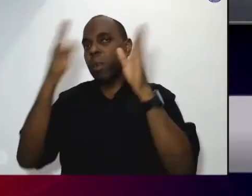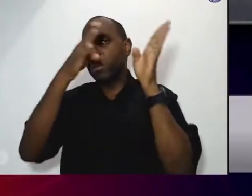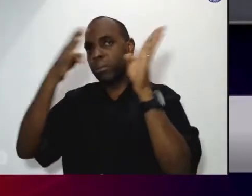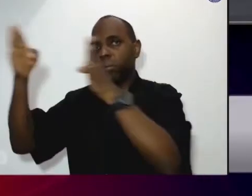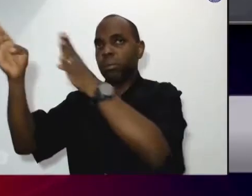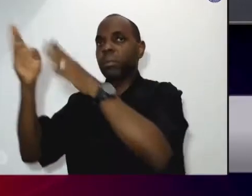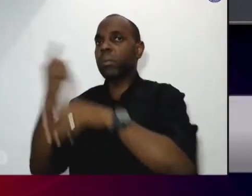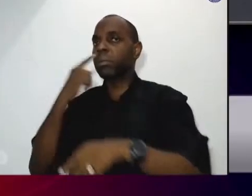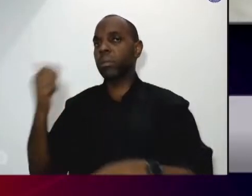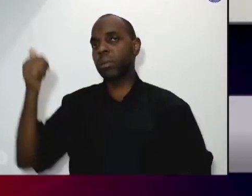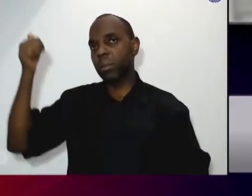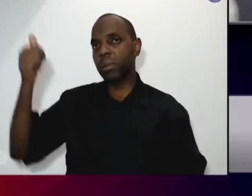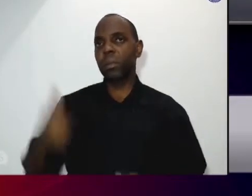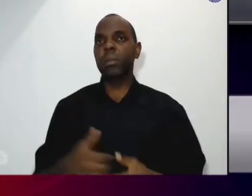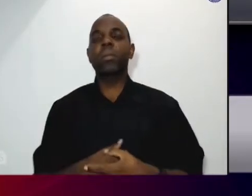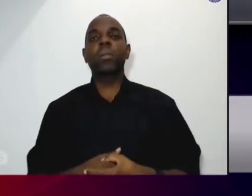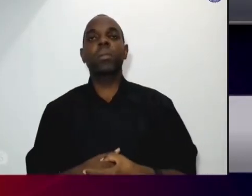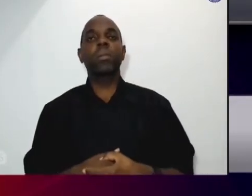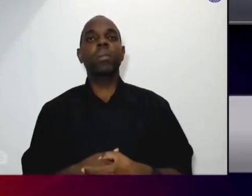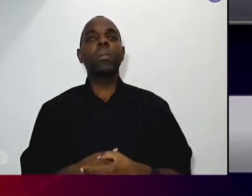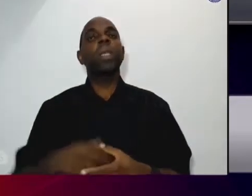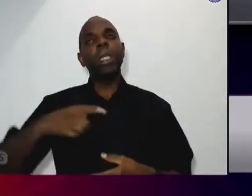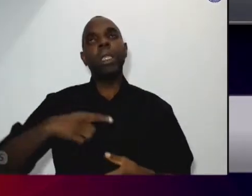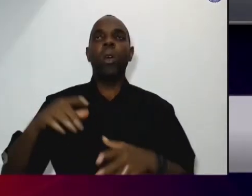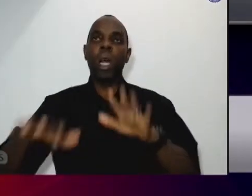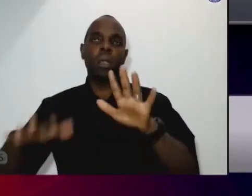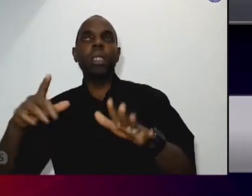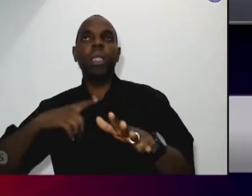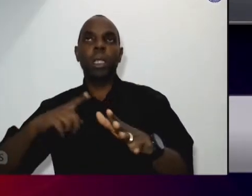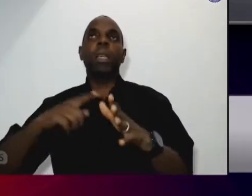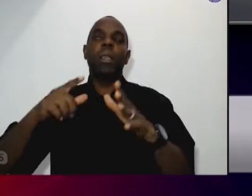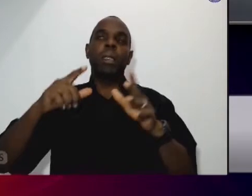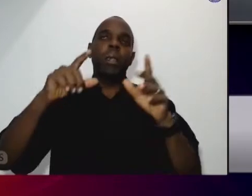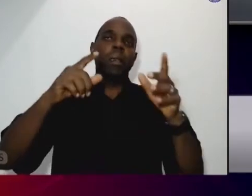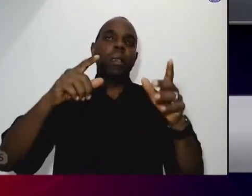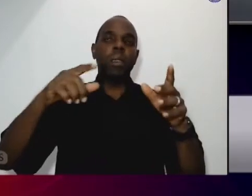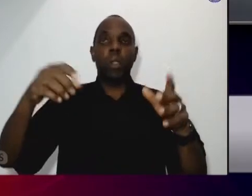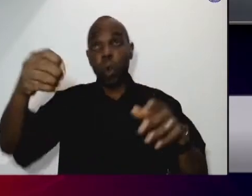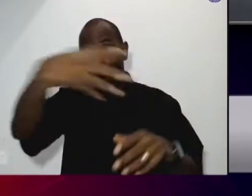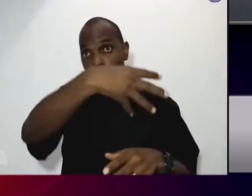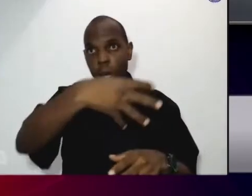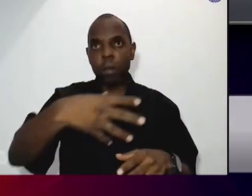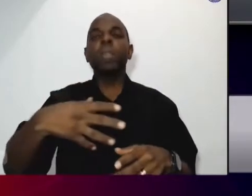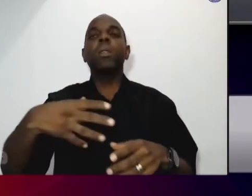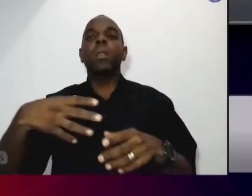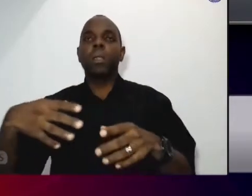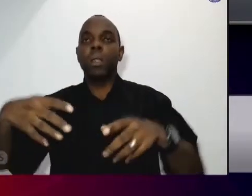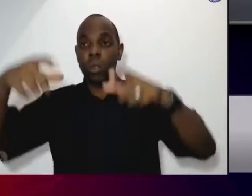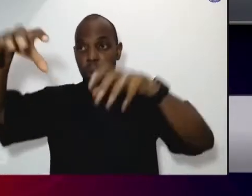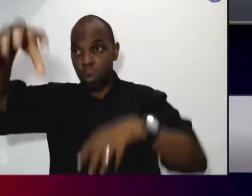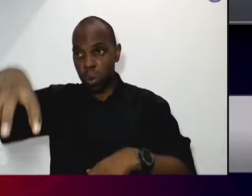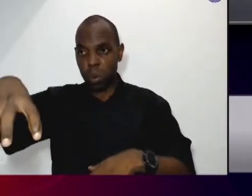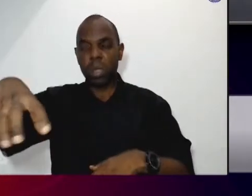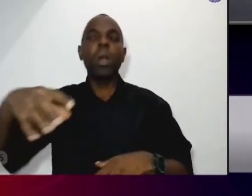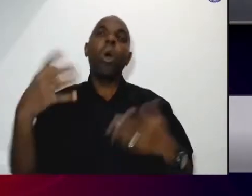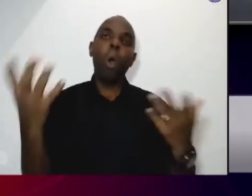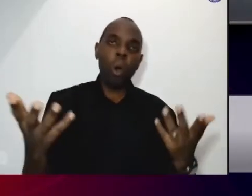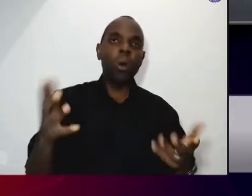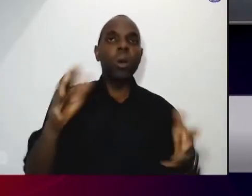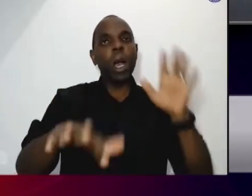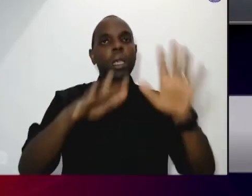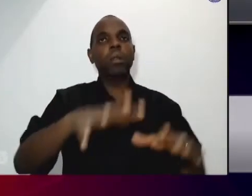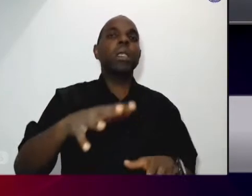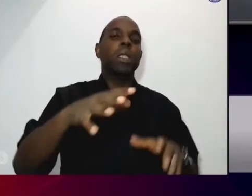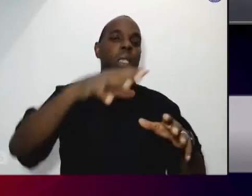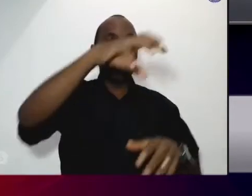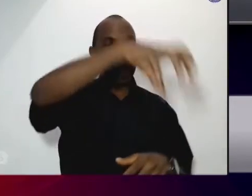a hora está na sede antiga, a hora está na sede atual e na nova. Então, nós temos aí as